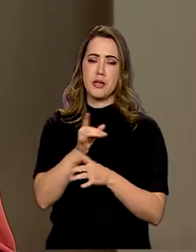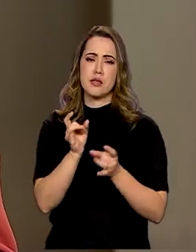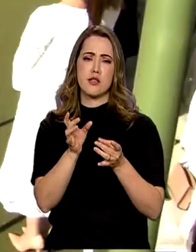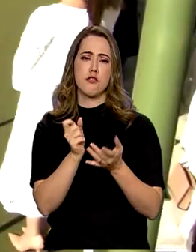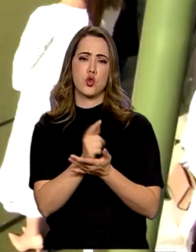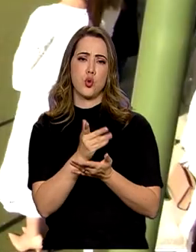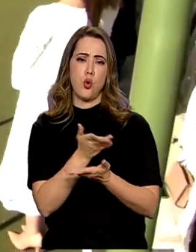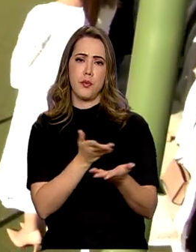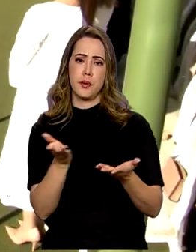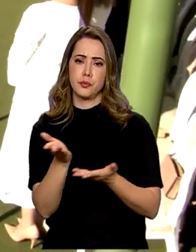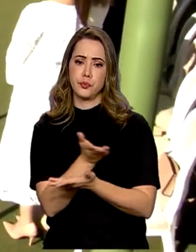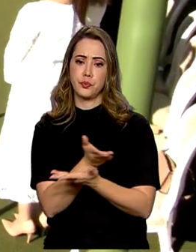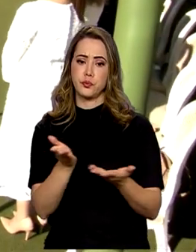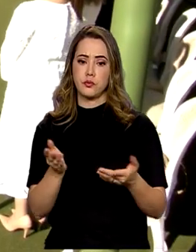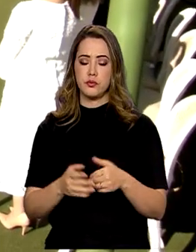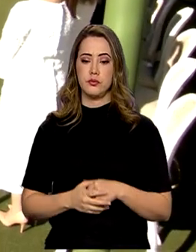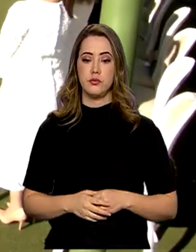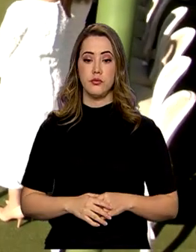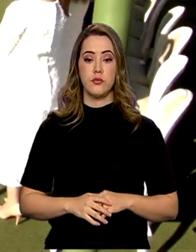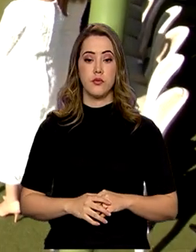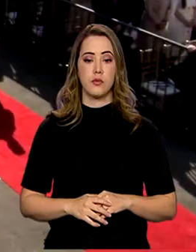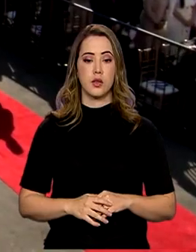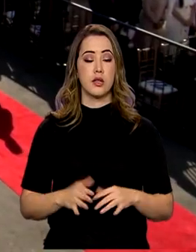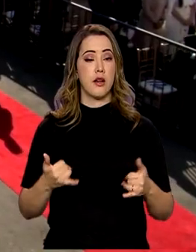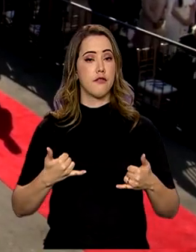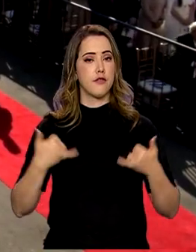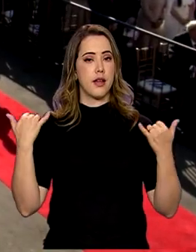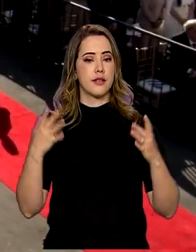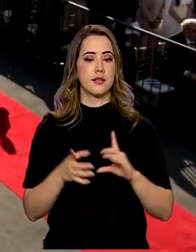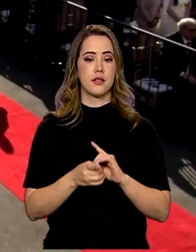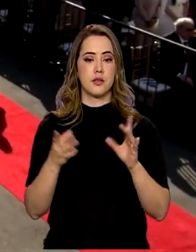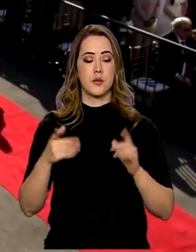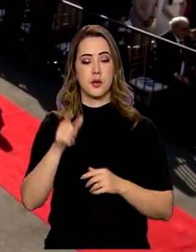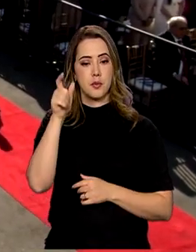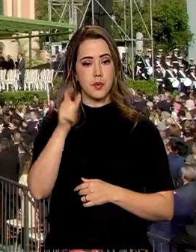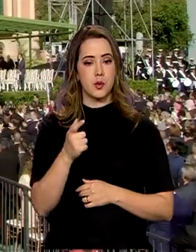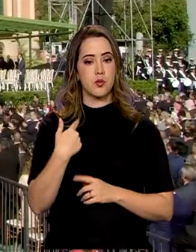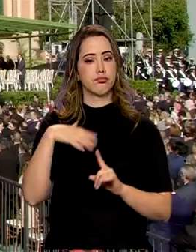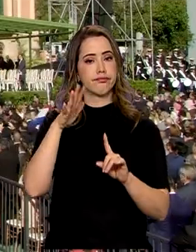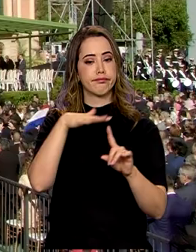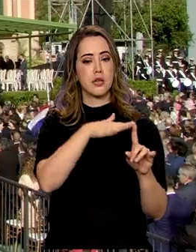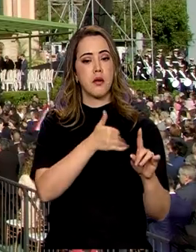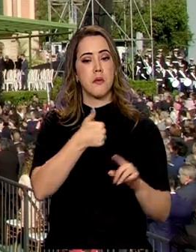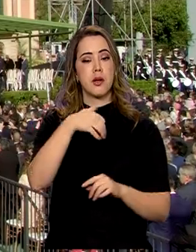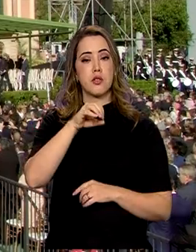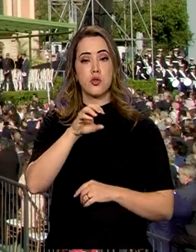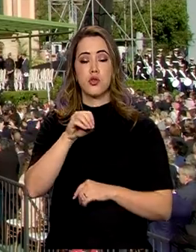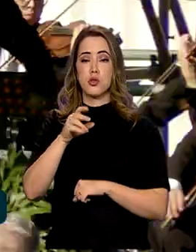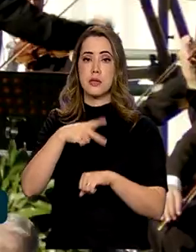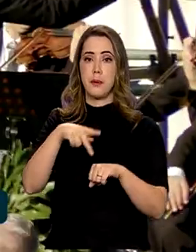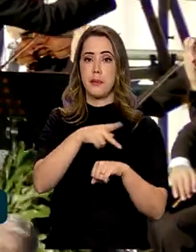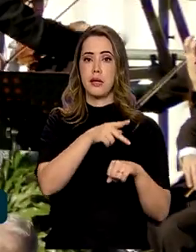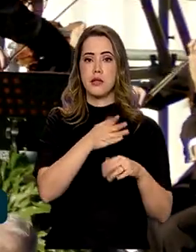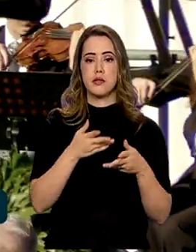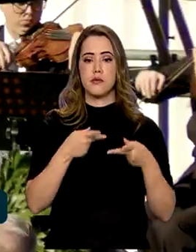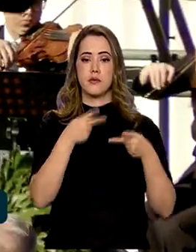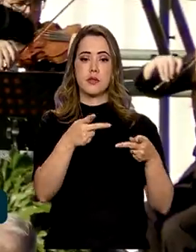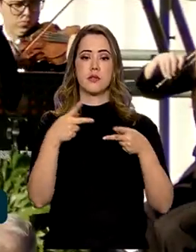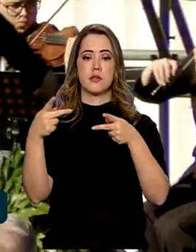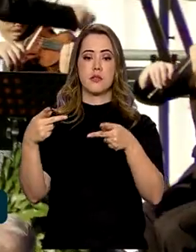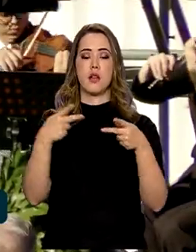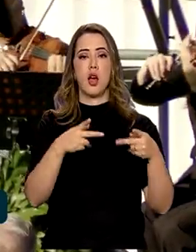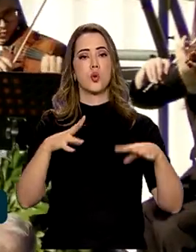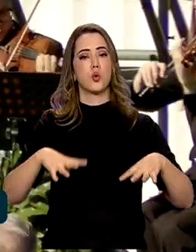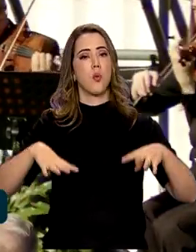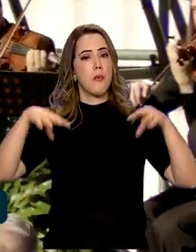mundo. Na festa da democracia, o anfitrião Paraguai recebeu mais de 100 delegações para posse no Palácio de Lopes,